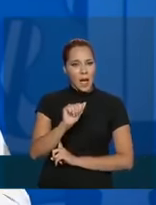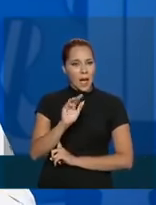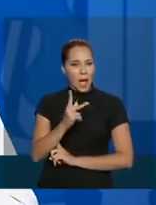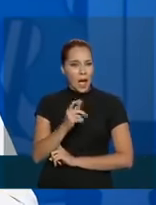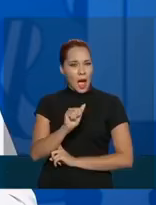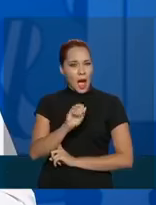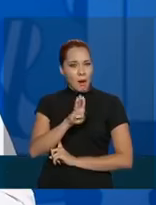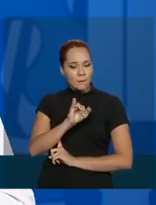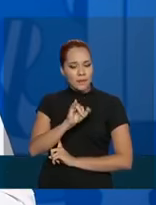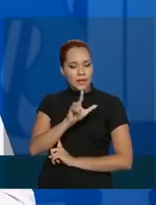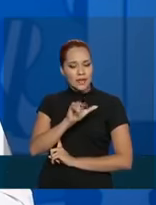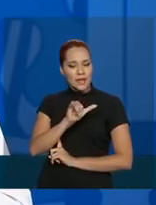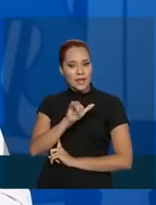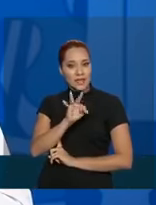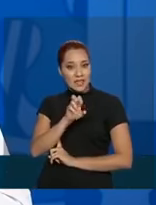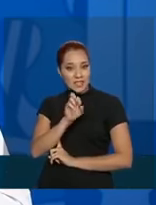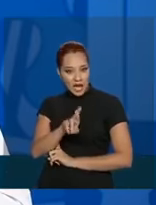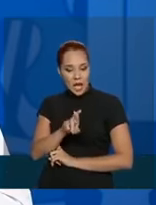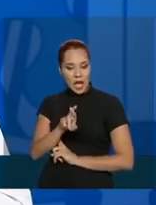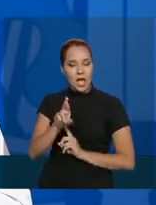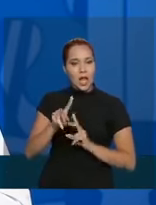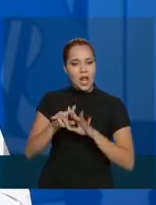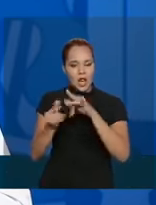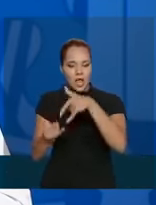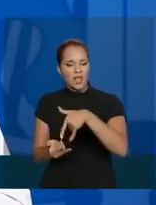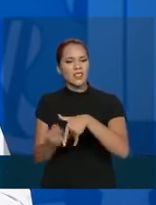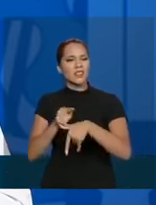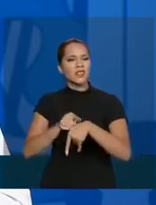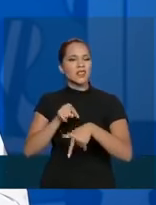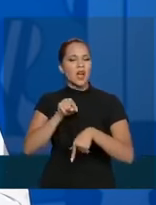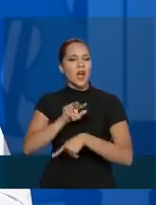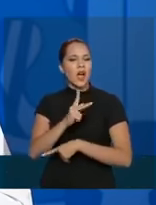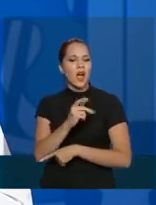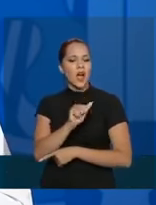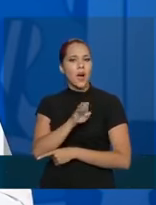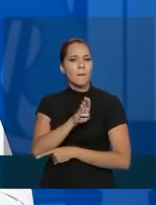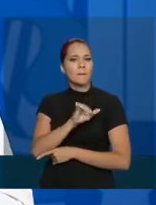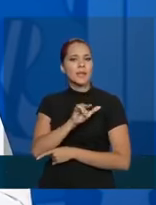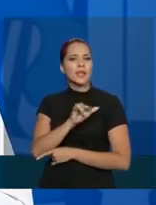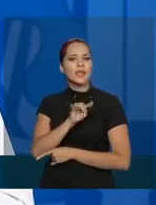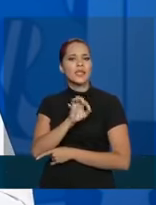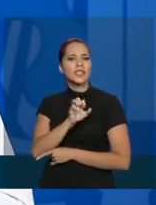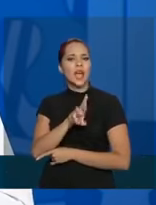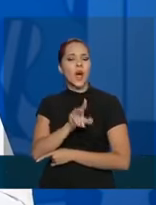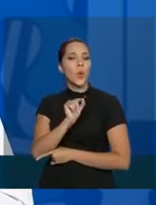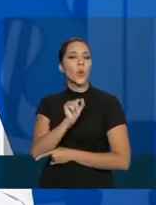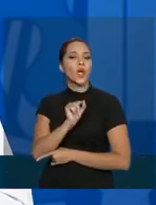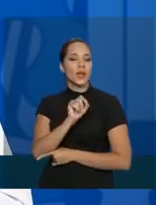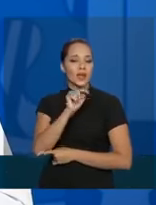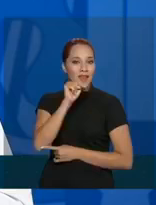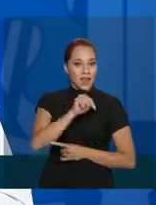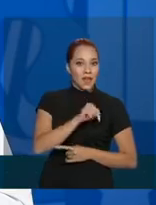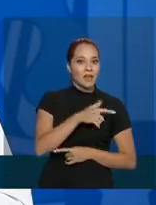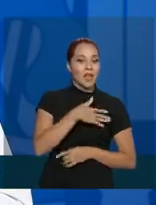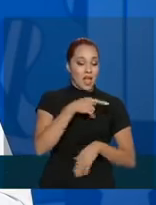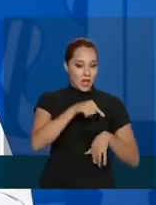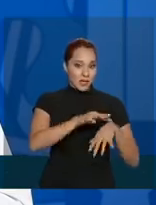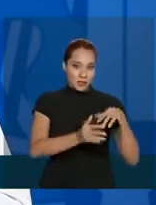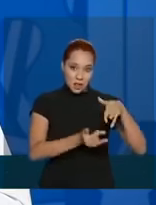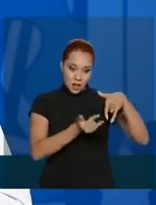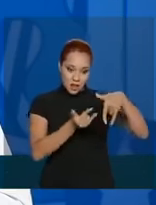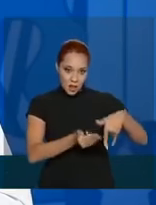pessoas, esse verbo é um verbo muito genérico. Habilitar significa dizer, eu reconheço que este leito